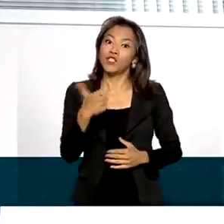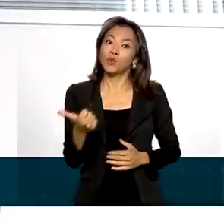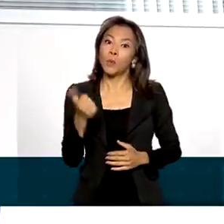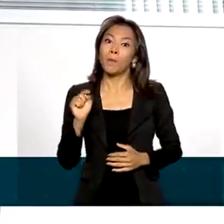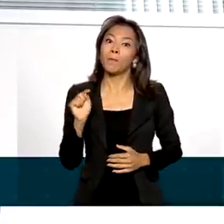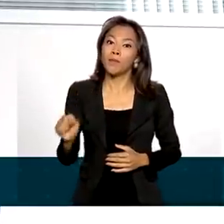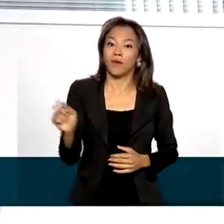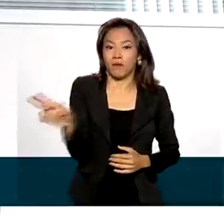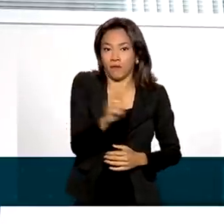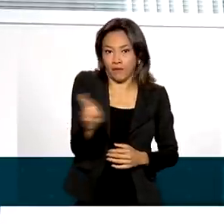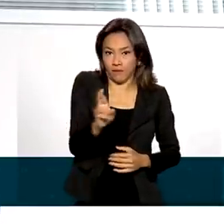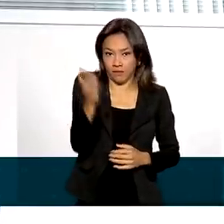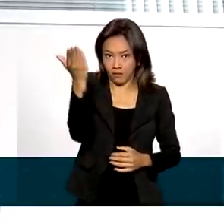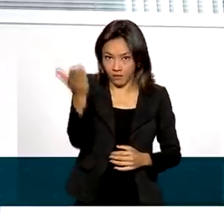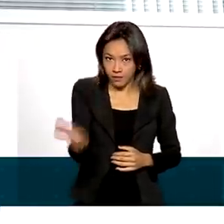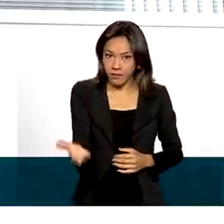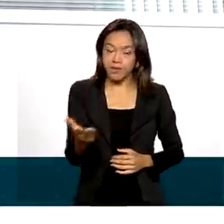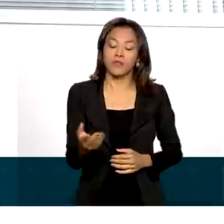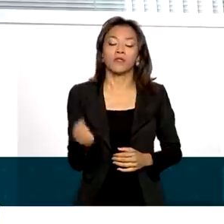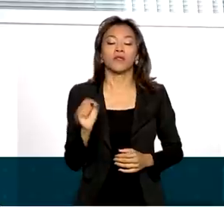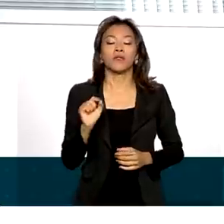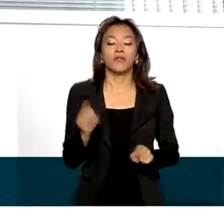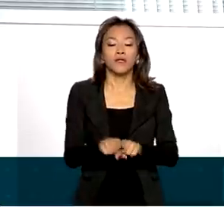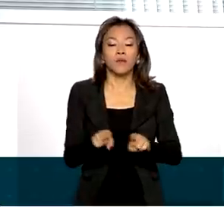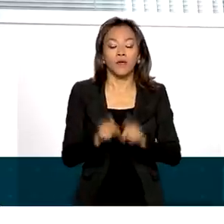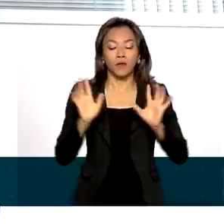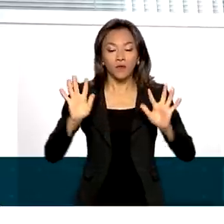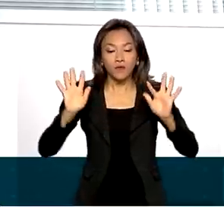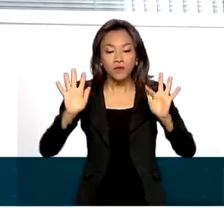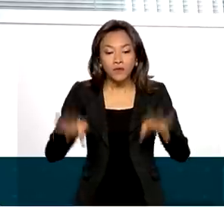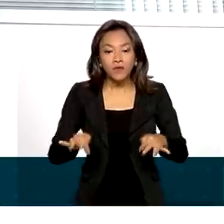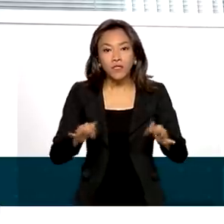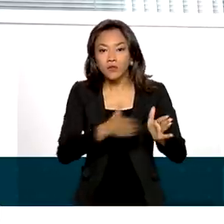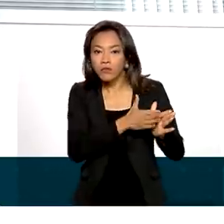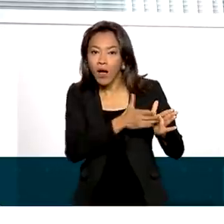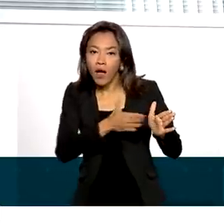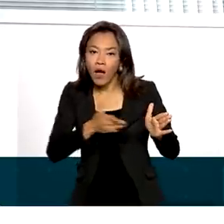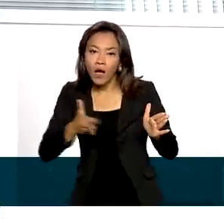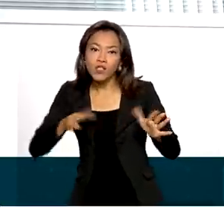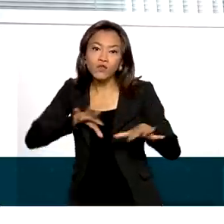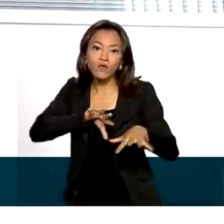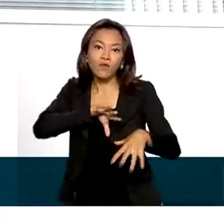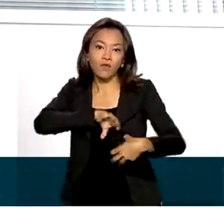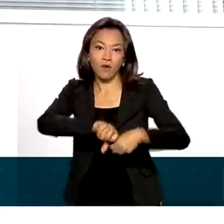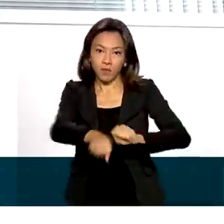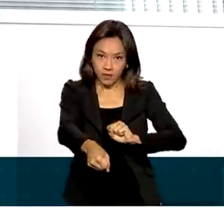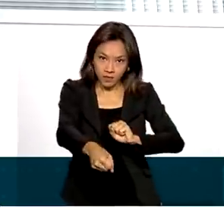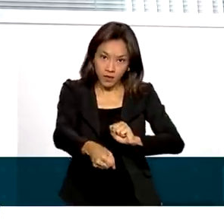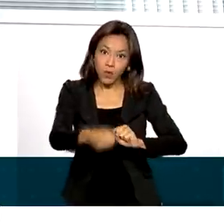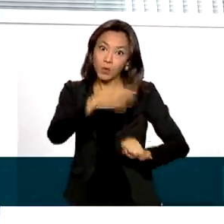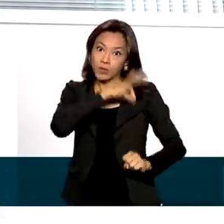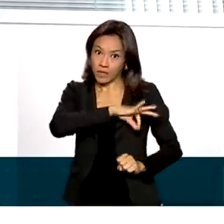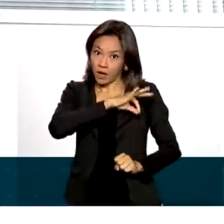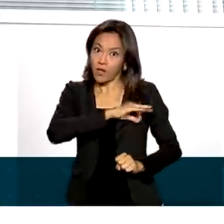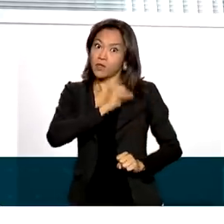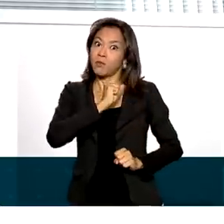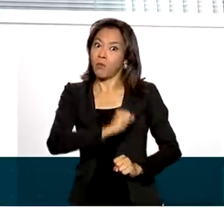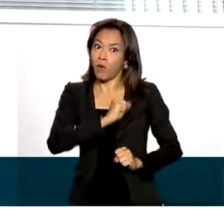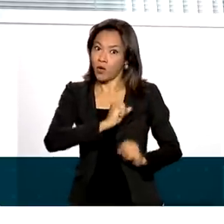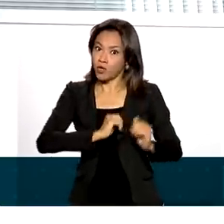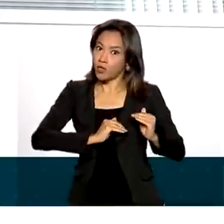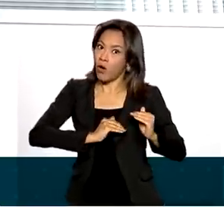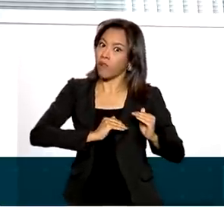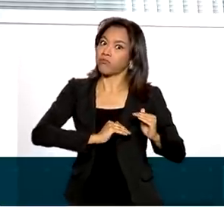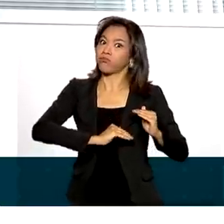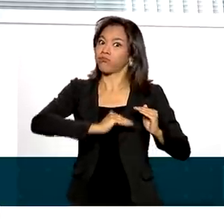E ao final do processo de formação do médico, esses salários podem alcançar, os valores